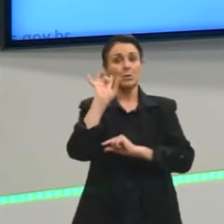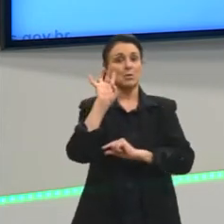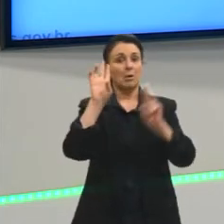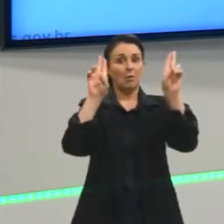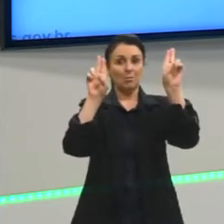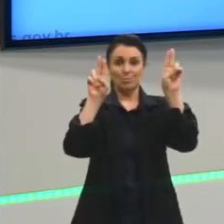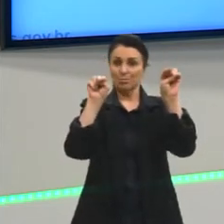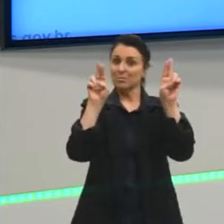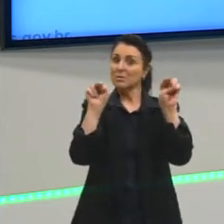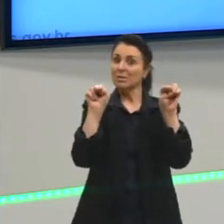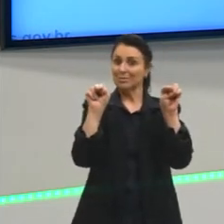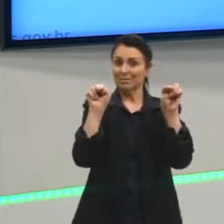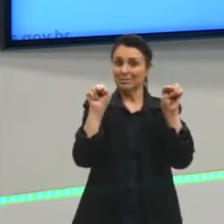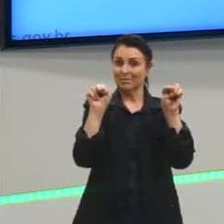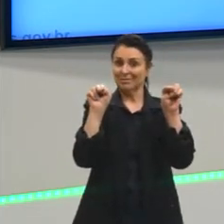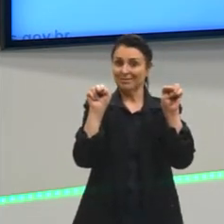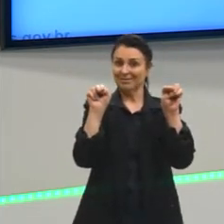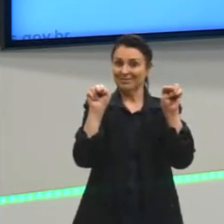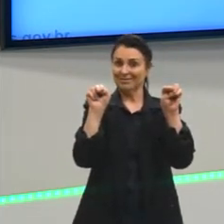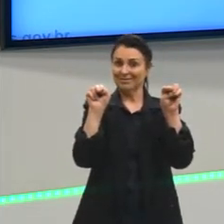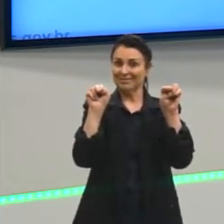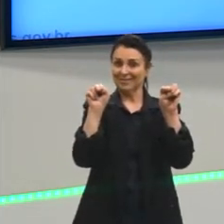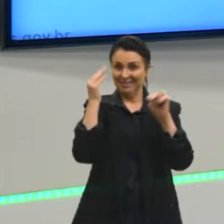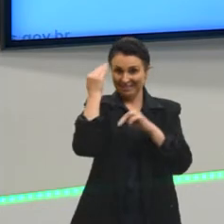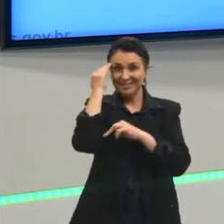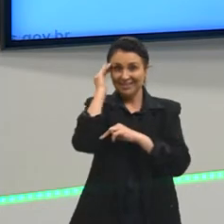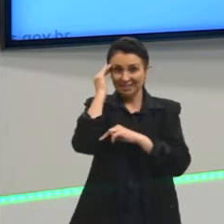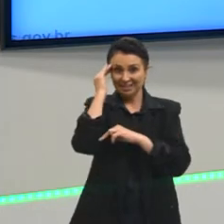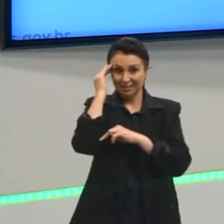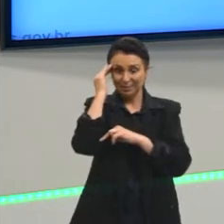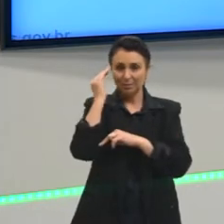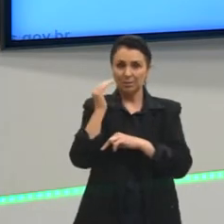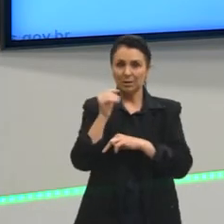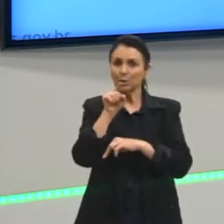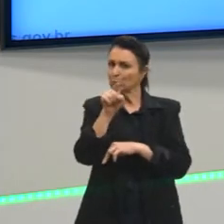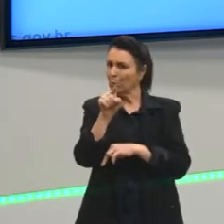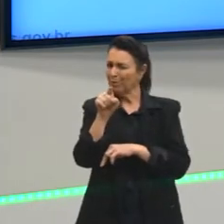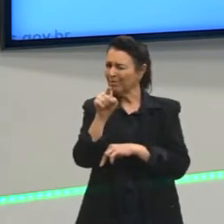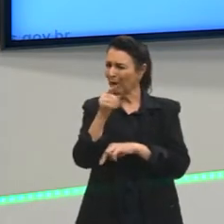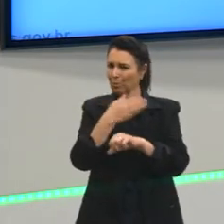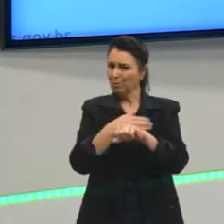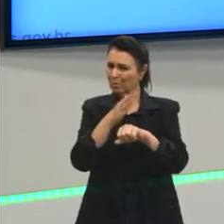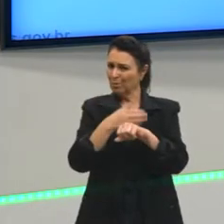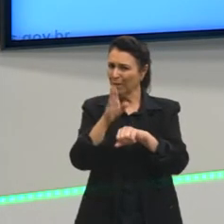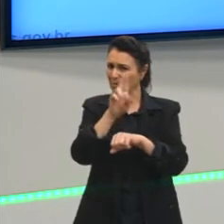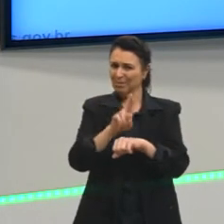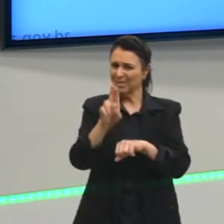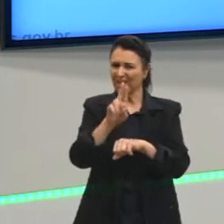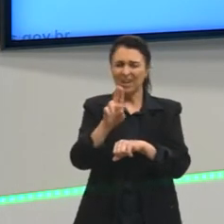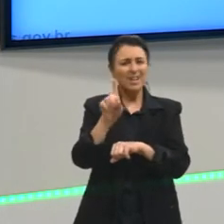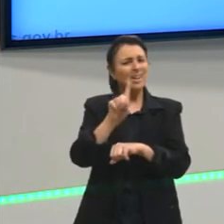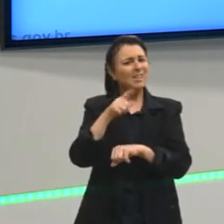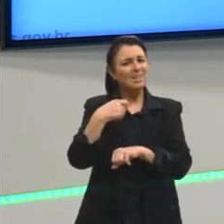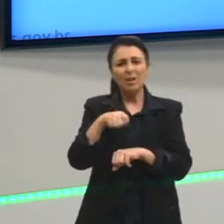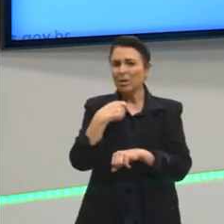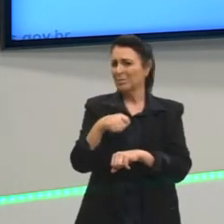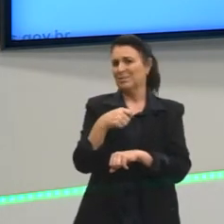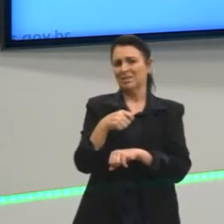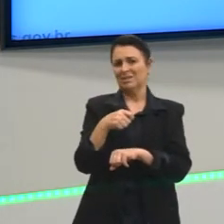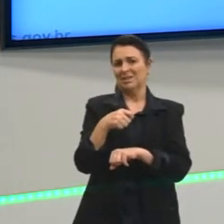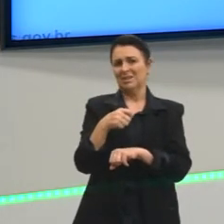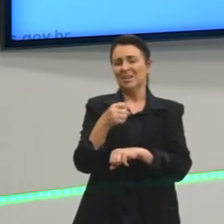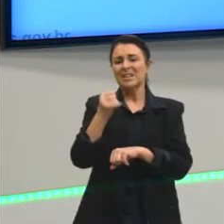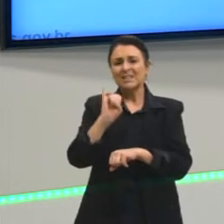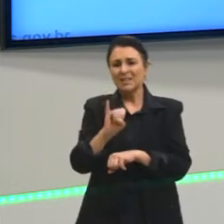específico para colocar o título, tá? Então, se tu não está acostumado a colocar, não coloca, galera. Porque, geralmente, quando tu não